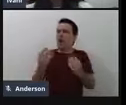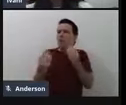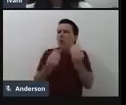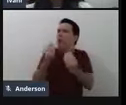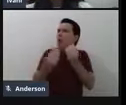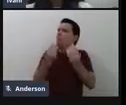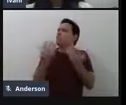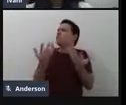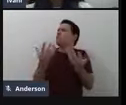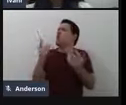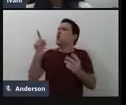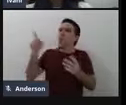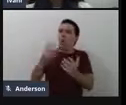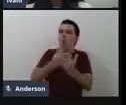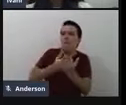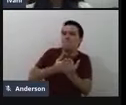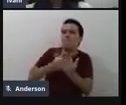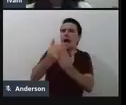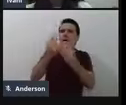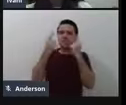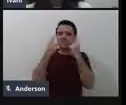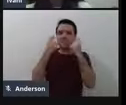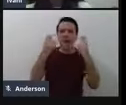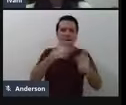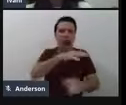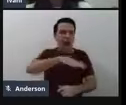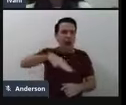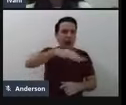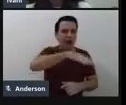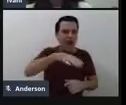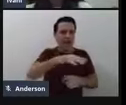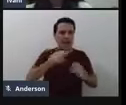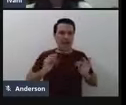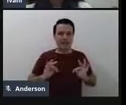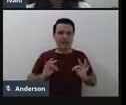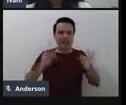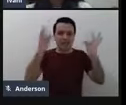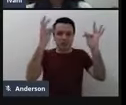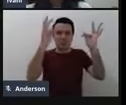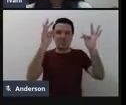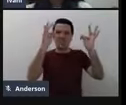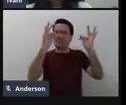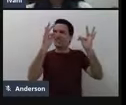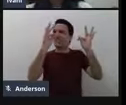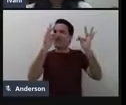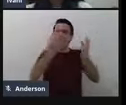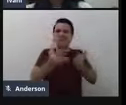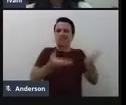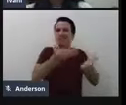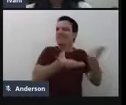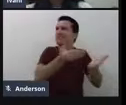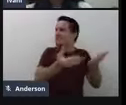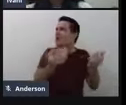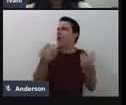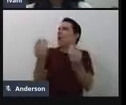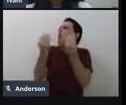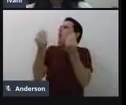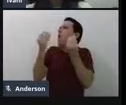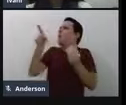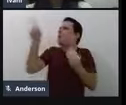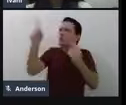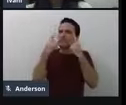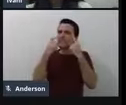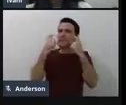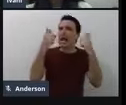interesse por essa área de tecnologia assistiva. de onde surgiu, assim, esse interesse pelos estudos e